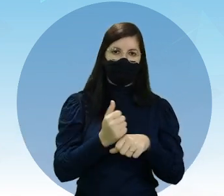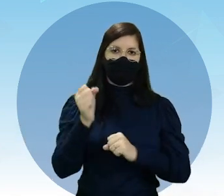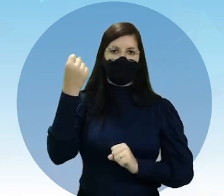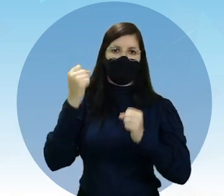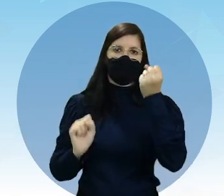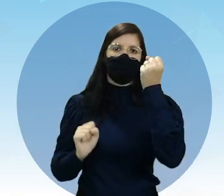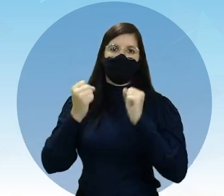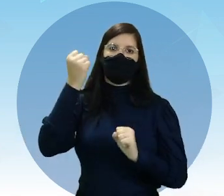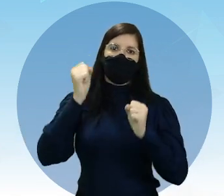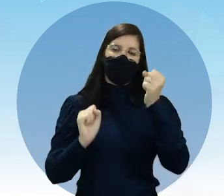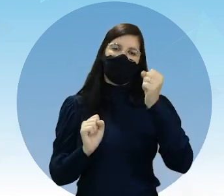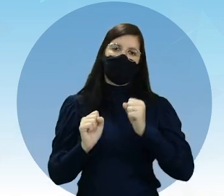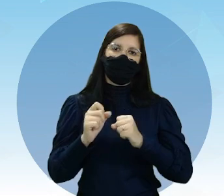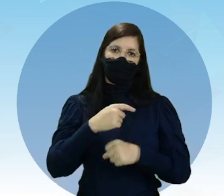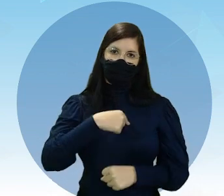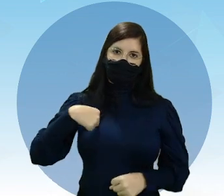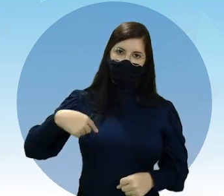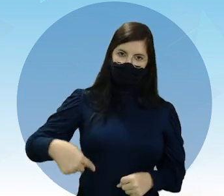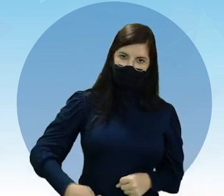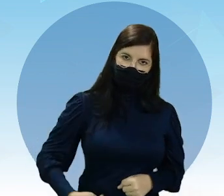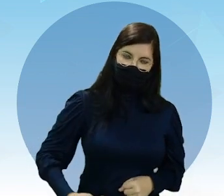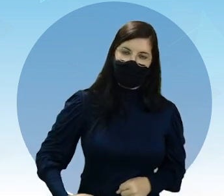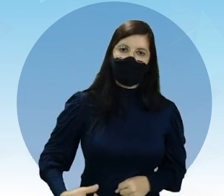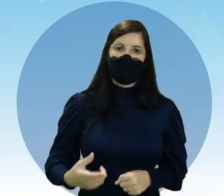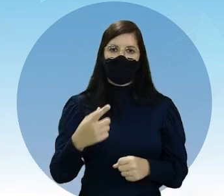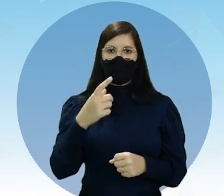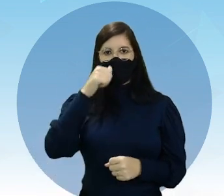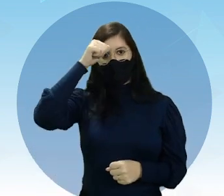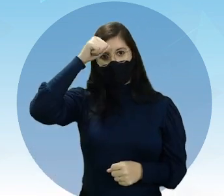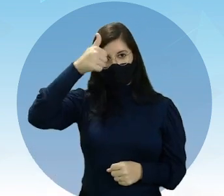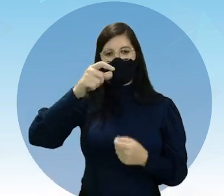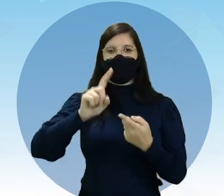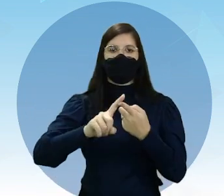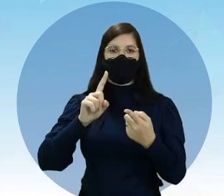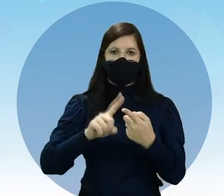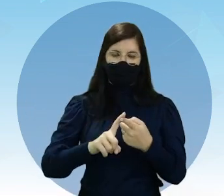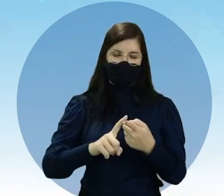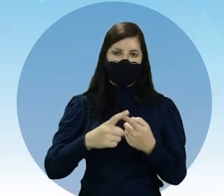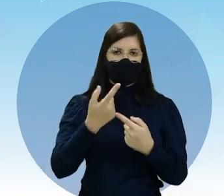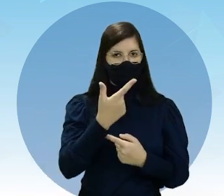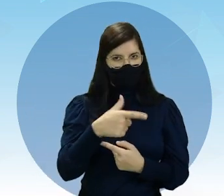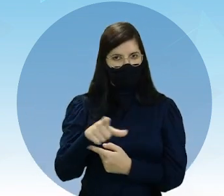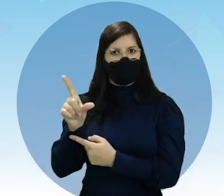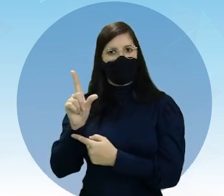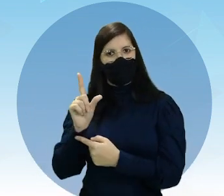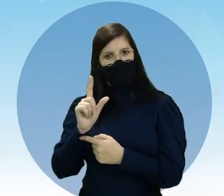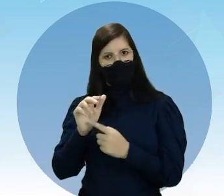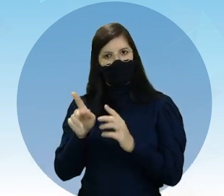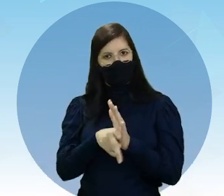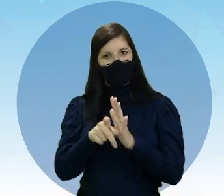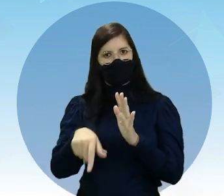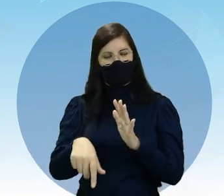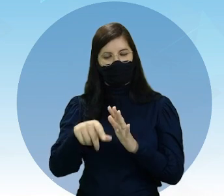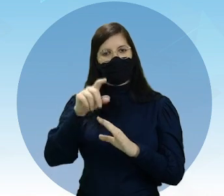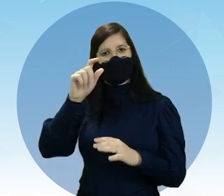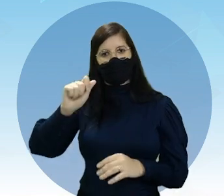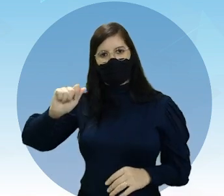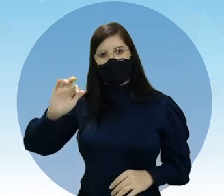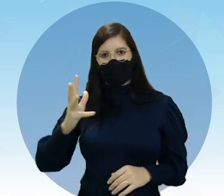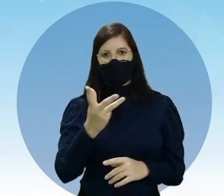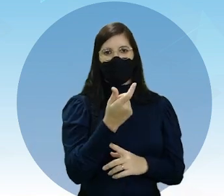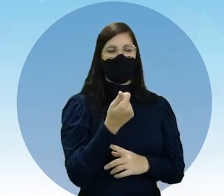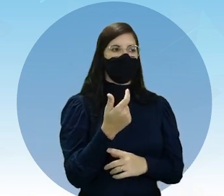Isso aí é o caso da China e também da Índia. entre outros aspectos físicos do continente asiático,